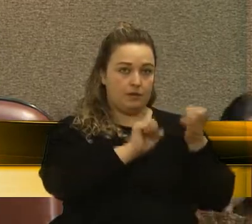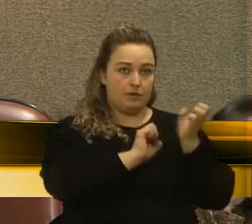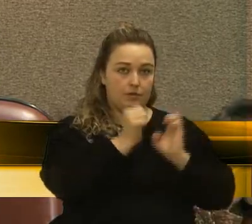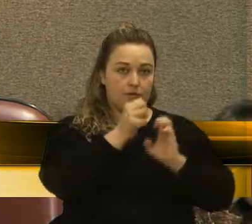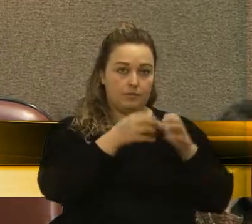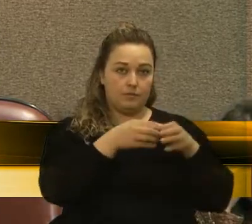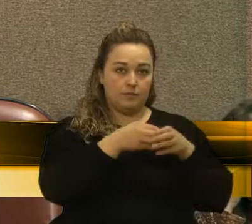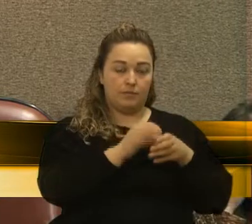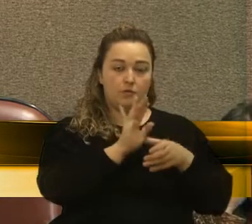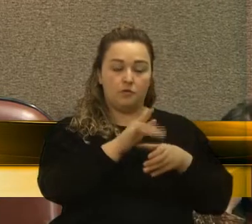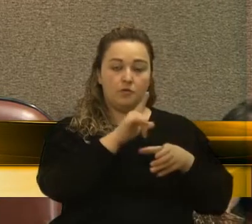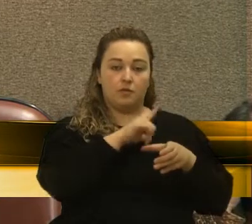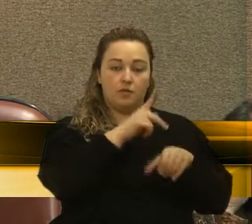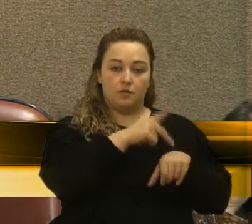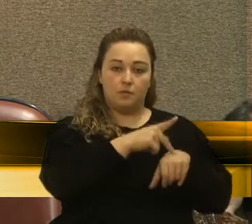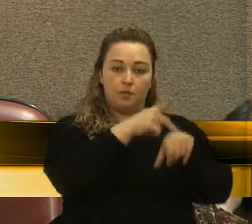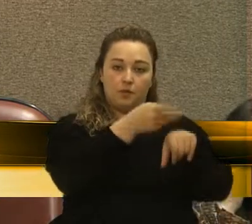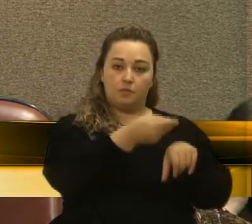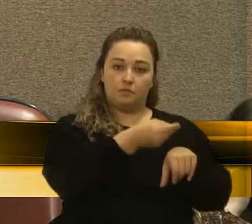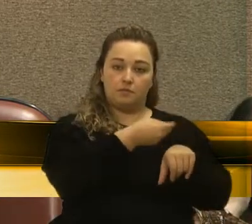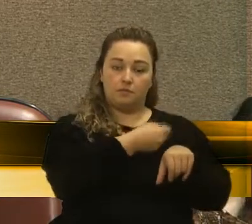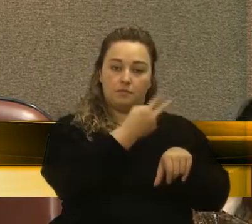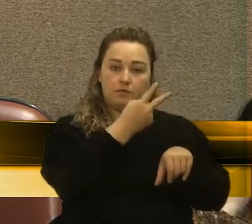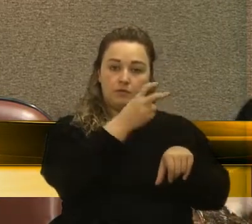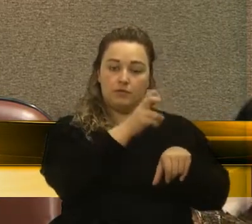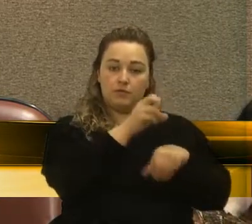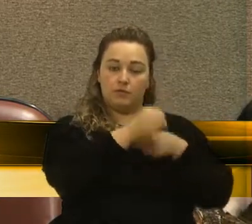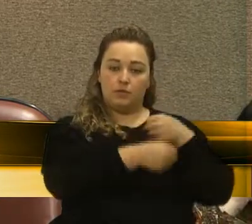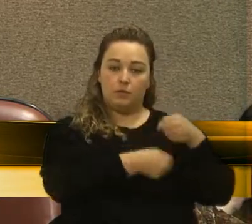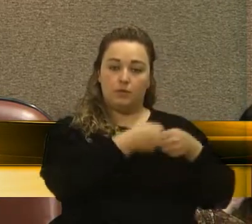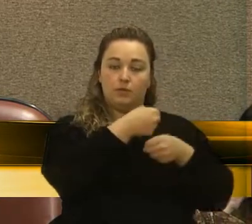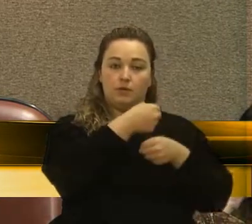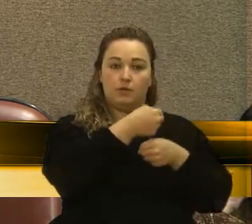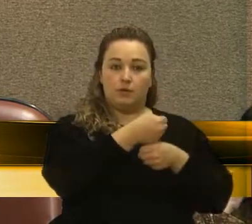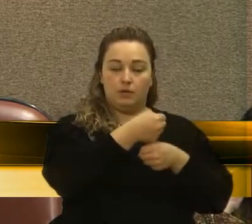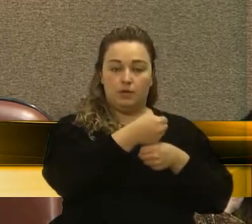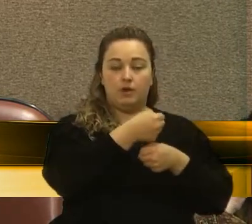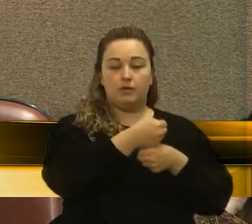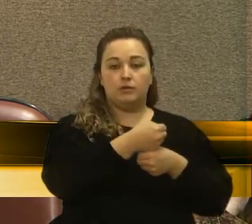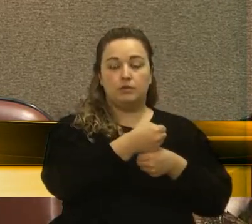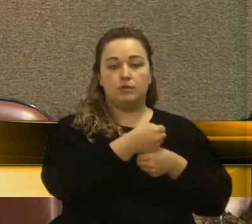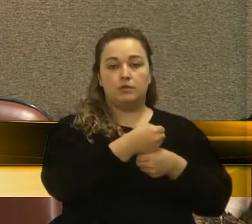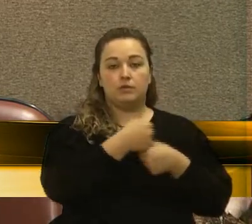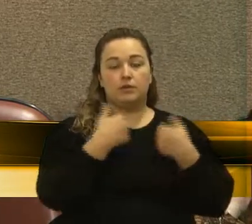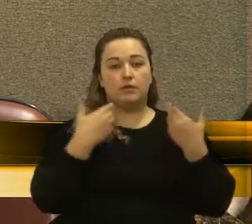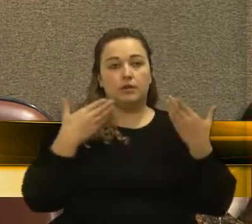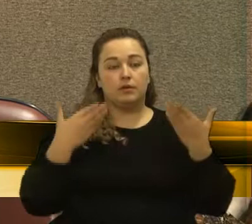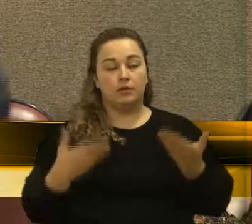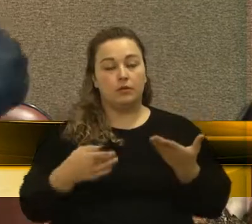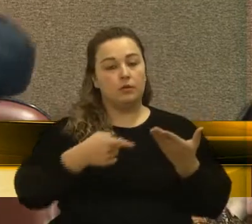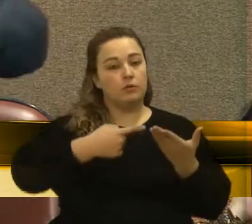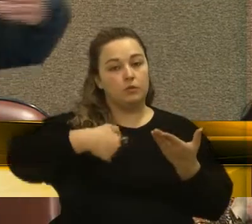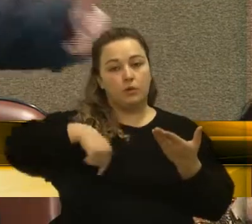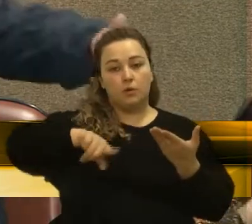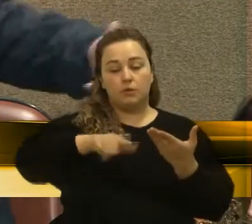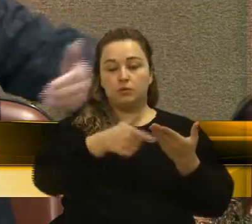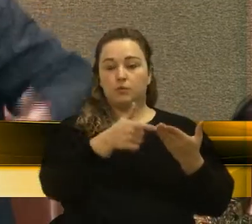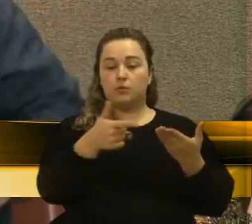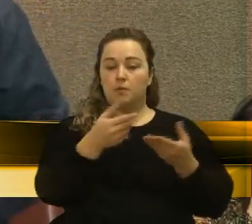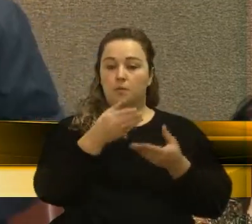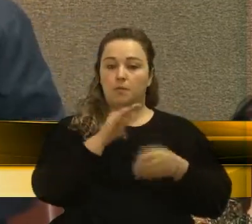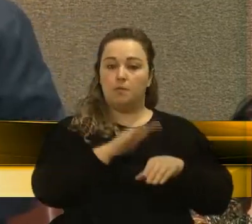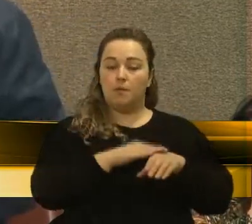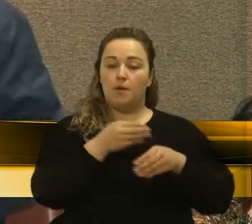prêmio de seus 25 anos. Em virtude de uma decisão aqui da mesa diretora, nós não temos mais como